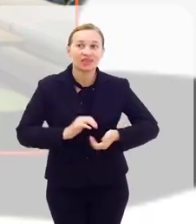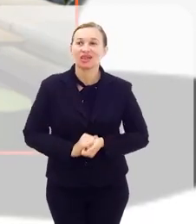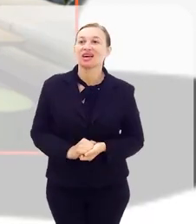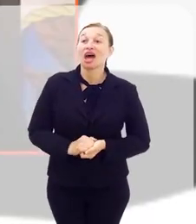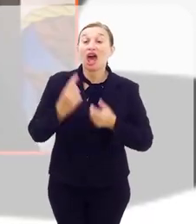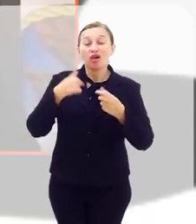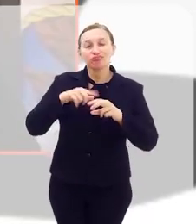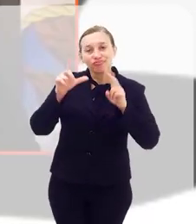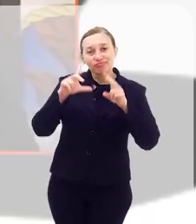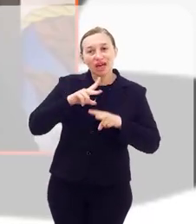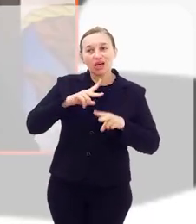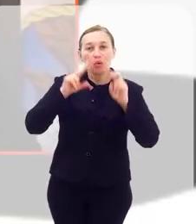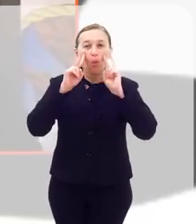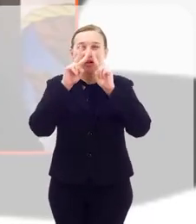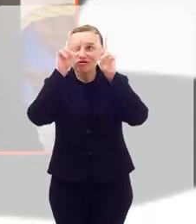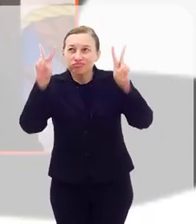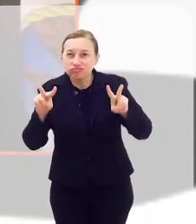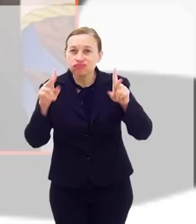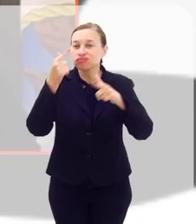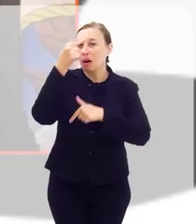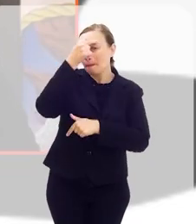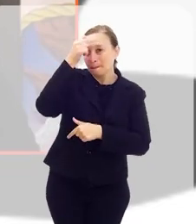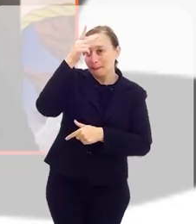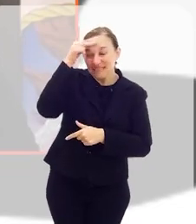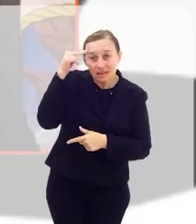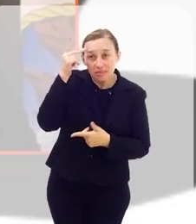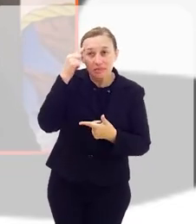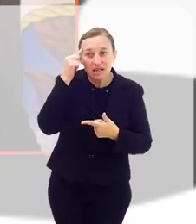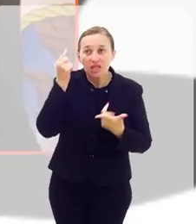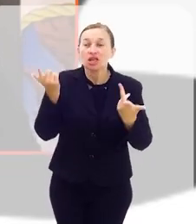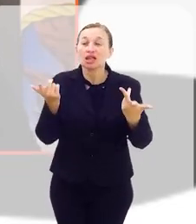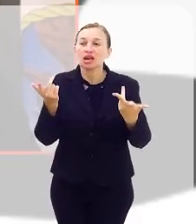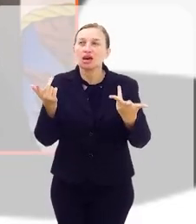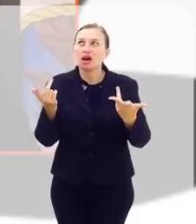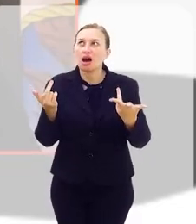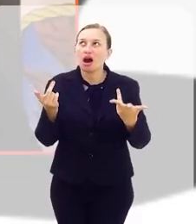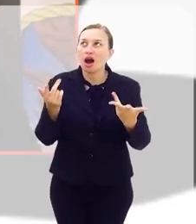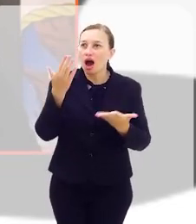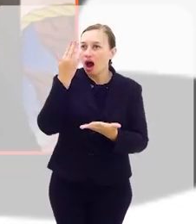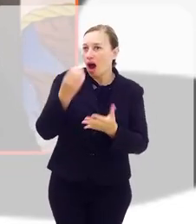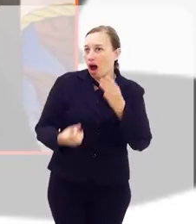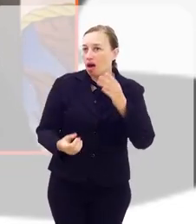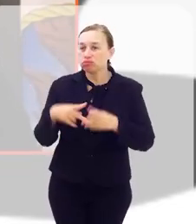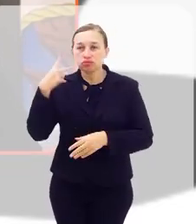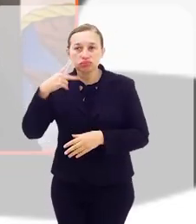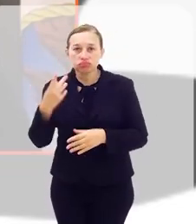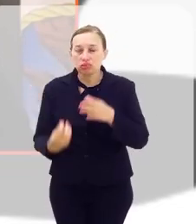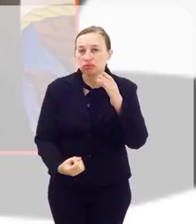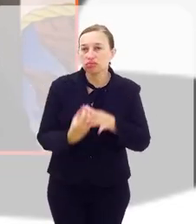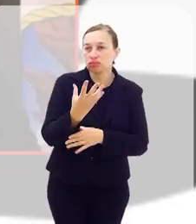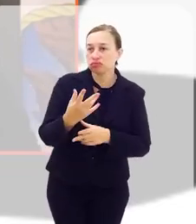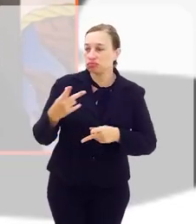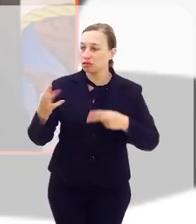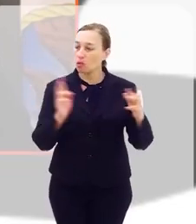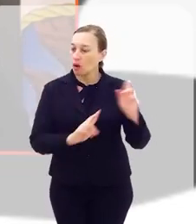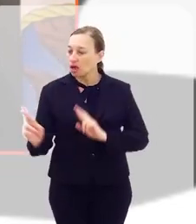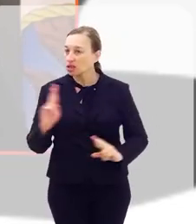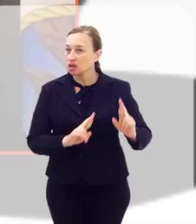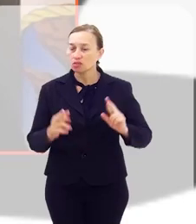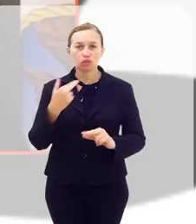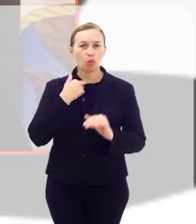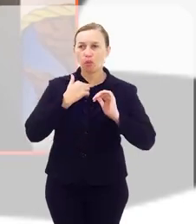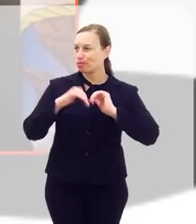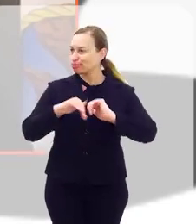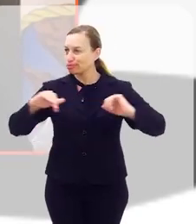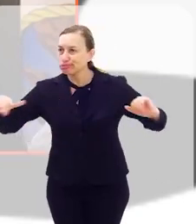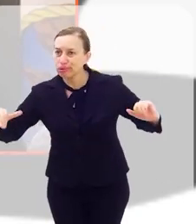a visão e o pensamento que a política é criada por relacionamentos. Não pode